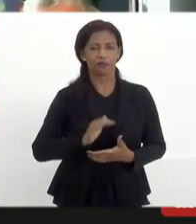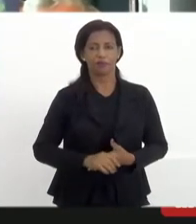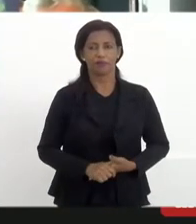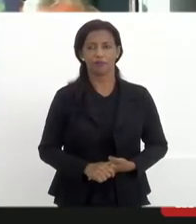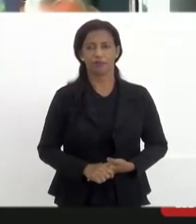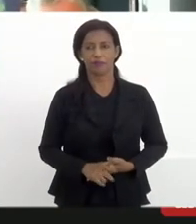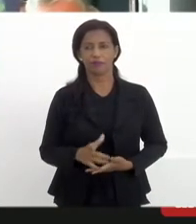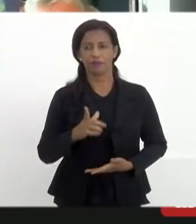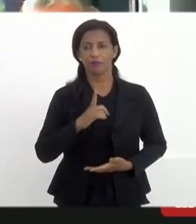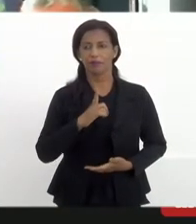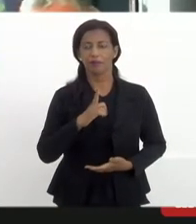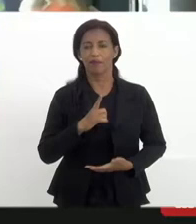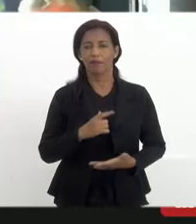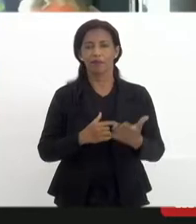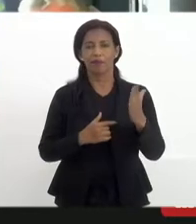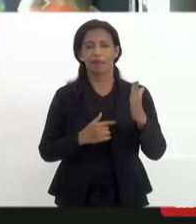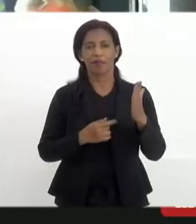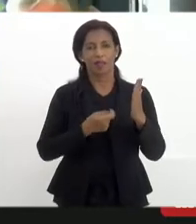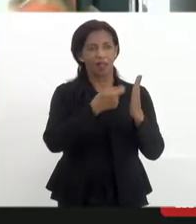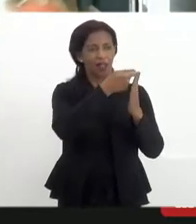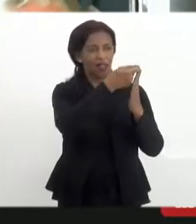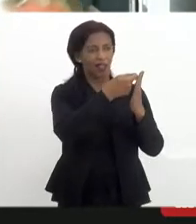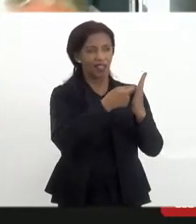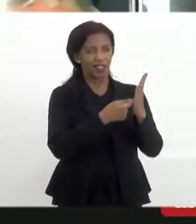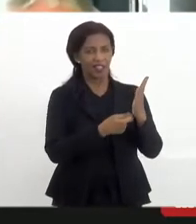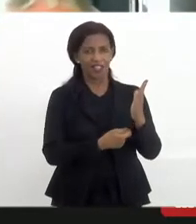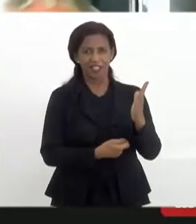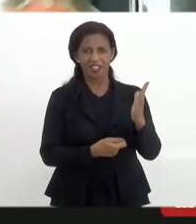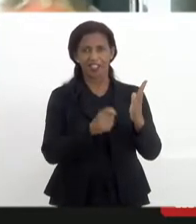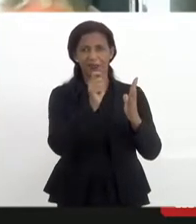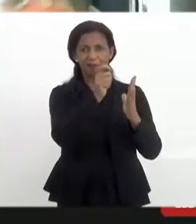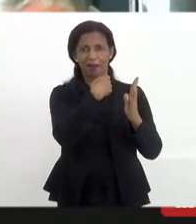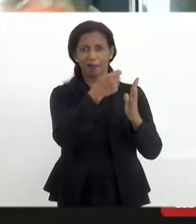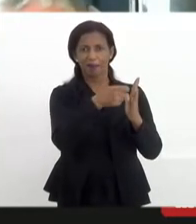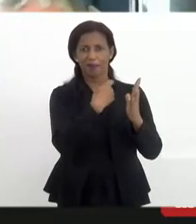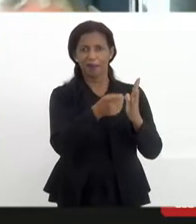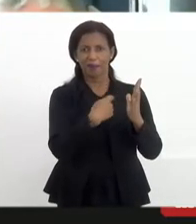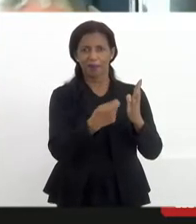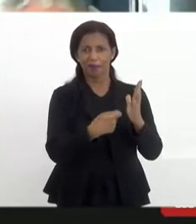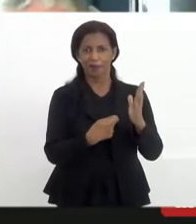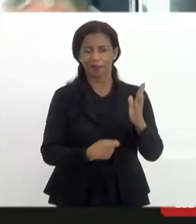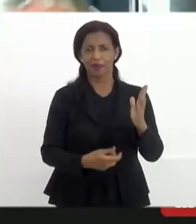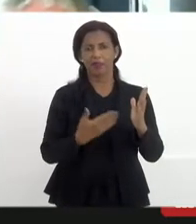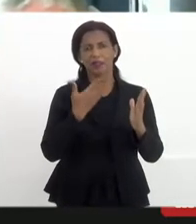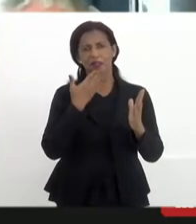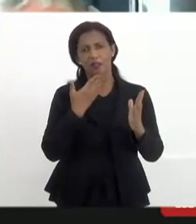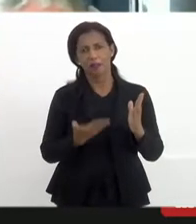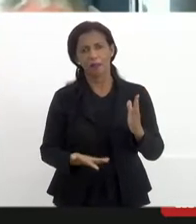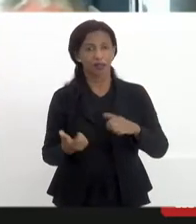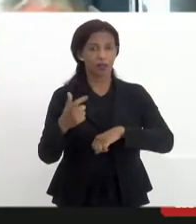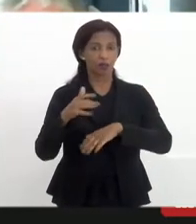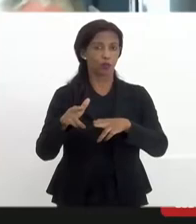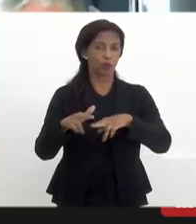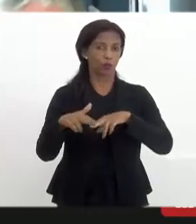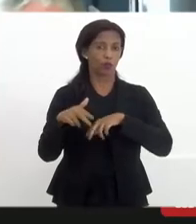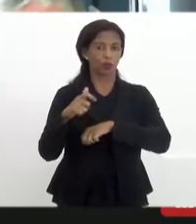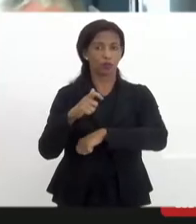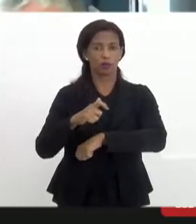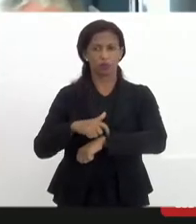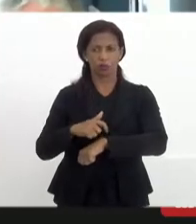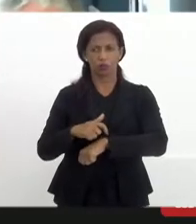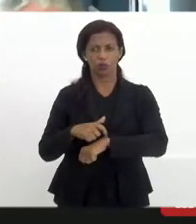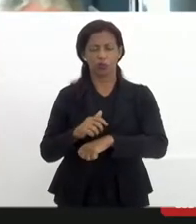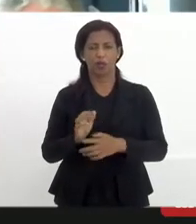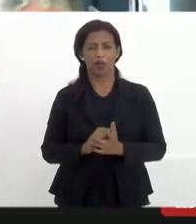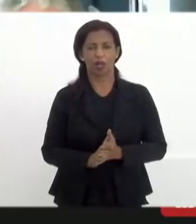Temos aqui uma lista robusta de inscritos e peço até por conta do horário, diversas mídias